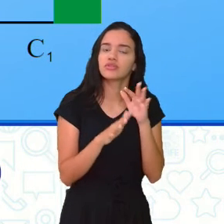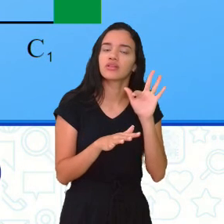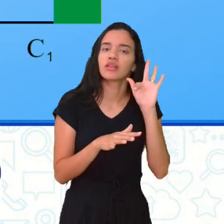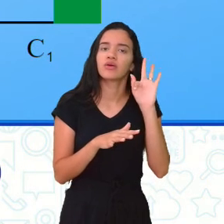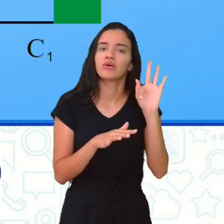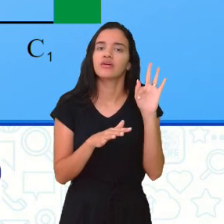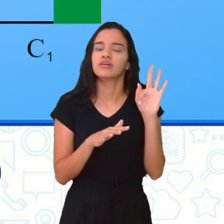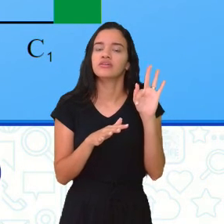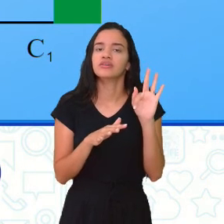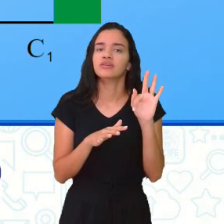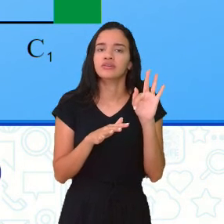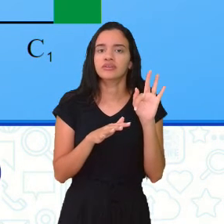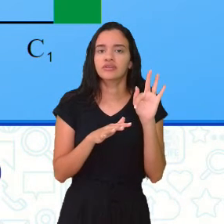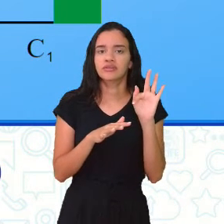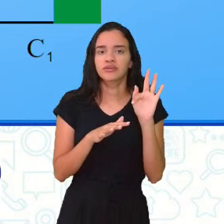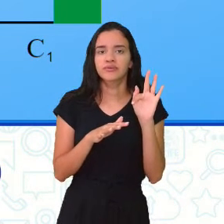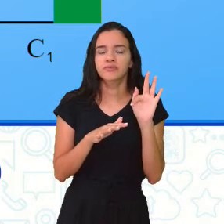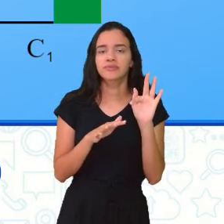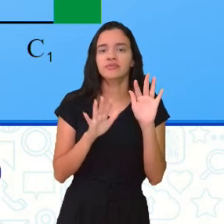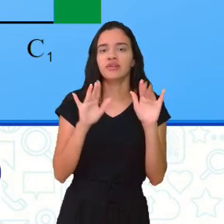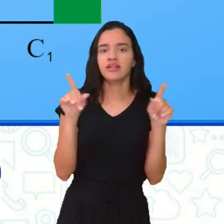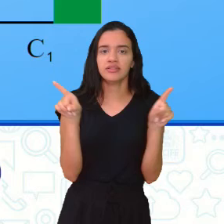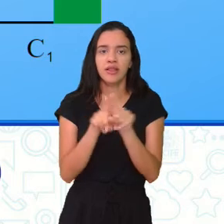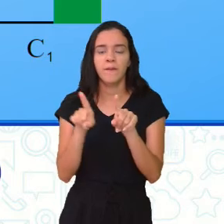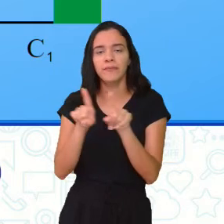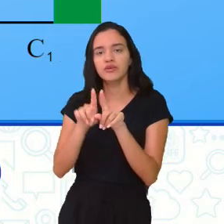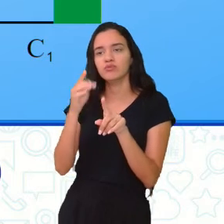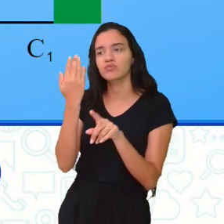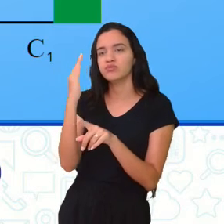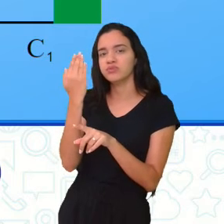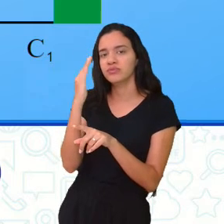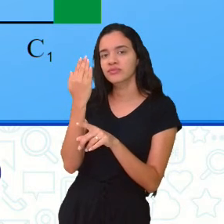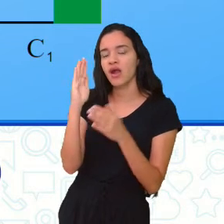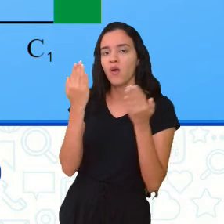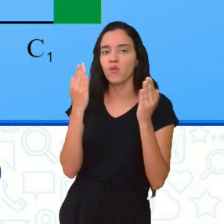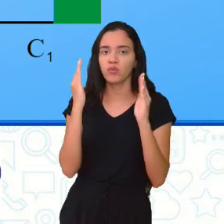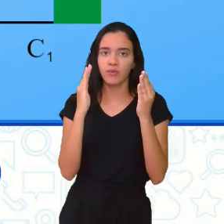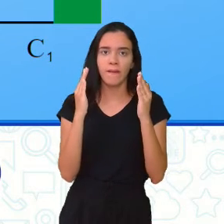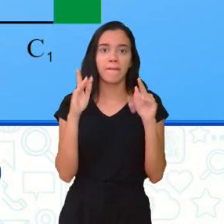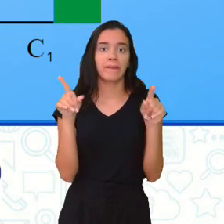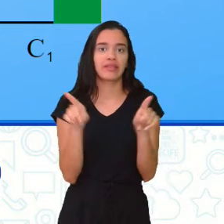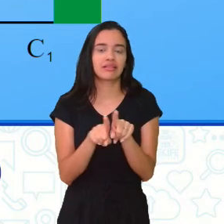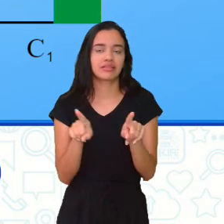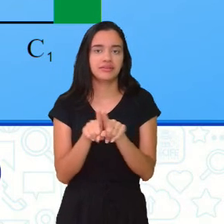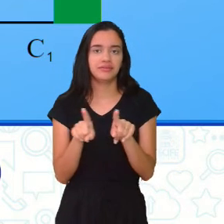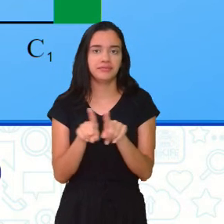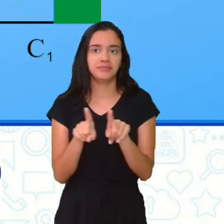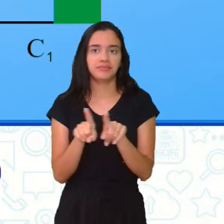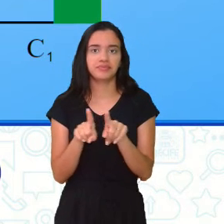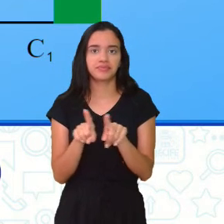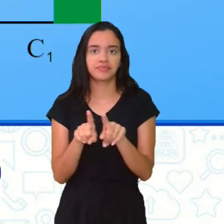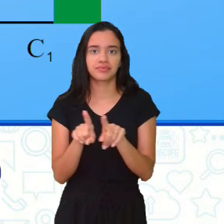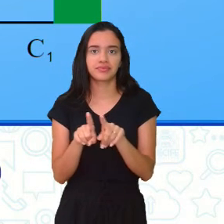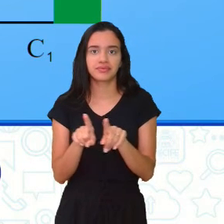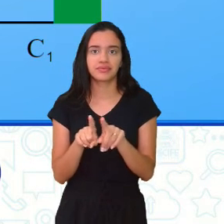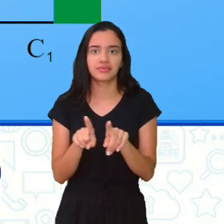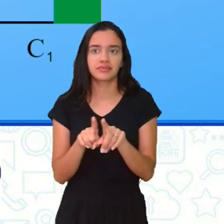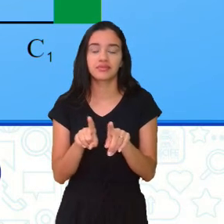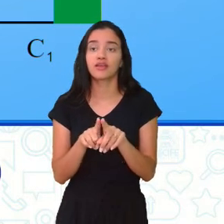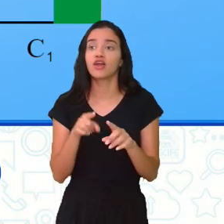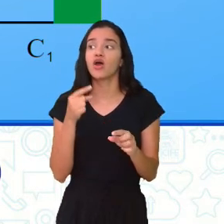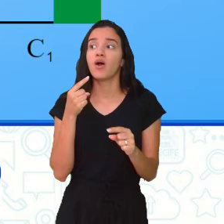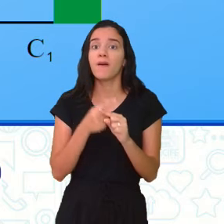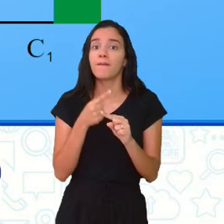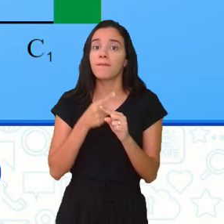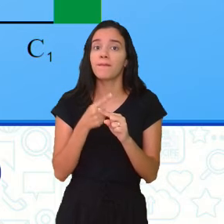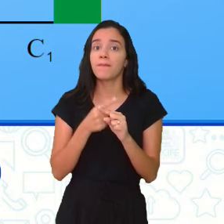escreve normal, é o A. E o reflexo, eles colocaram como o A1. Porque